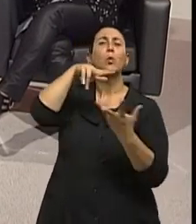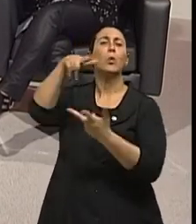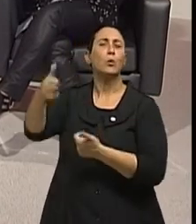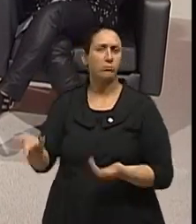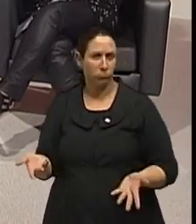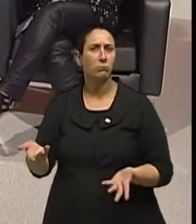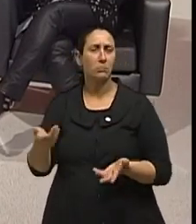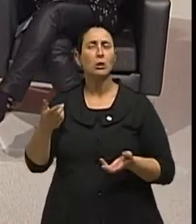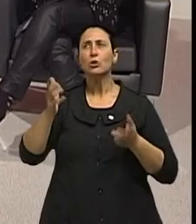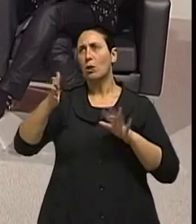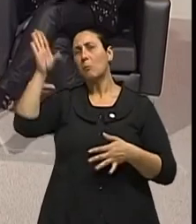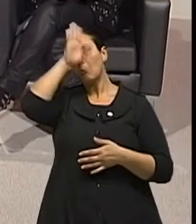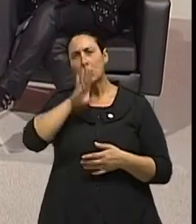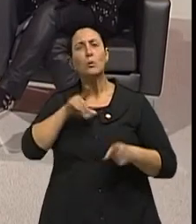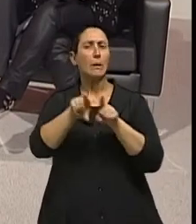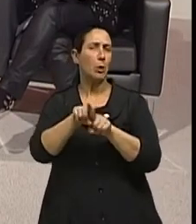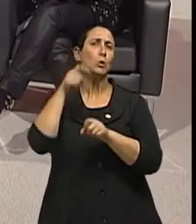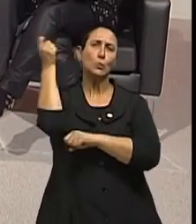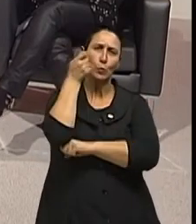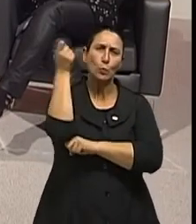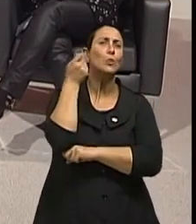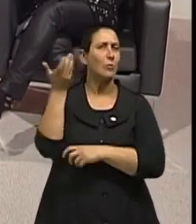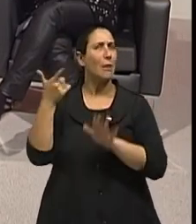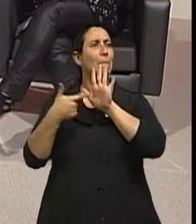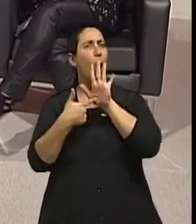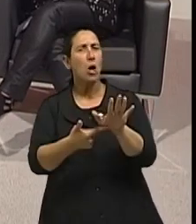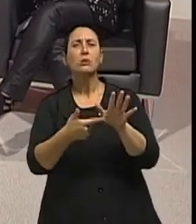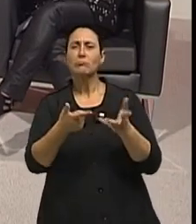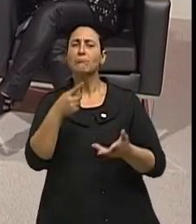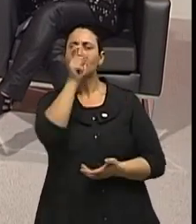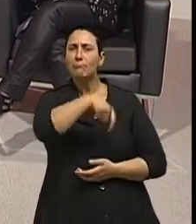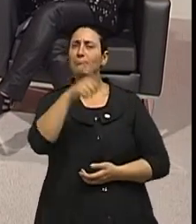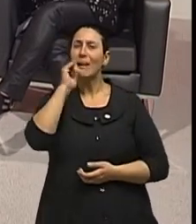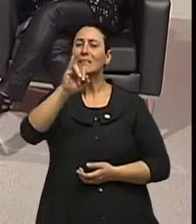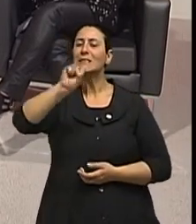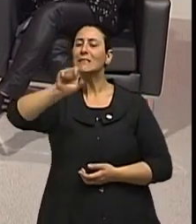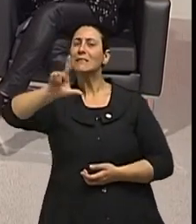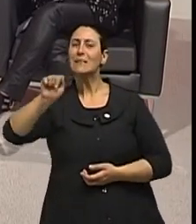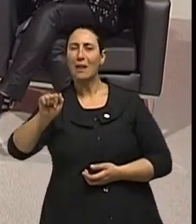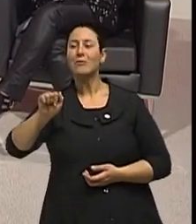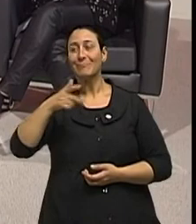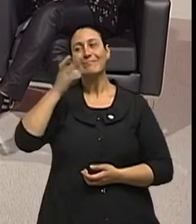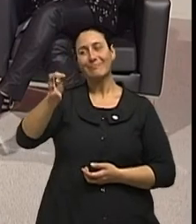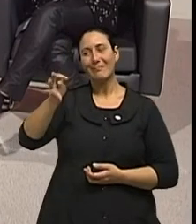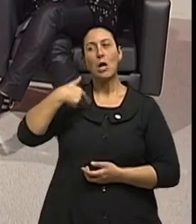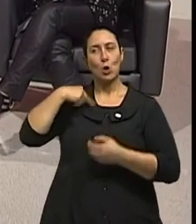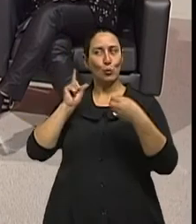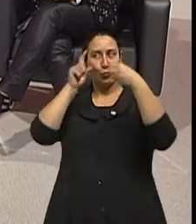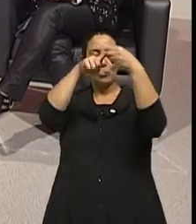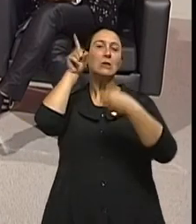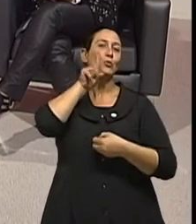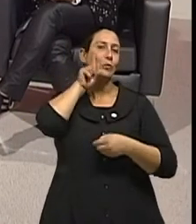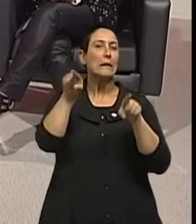aqui no Brasil e no Rio Grande do Sul, com certeza, né? Por isso, Presidenta Isma Brasil, mais uma vez. É, a International Stress Management Association no